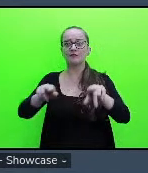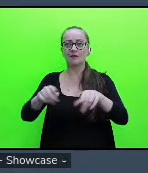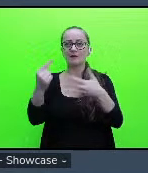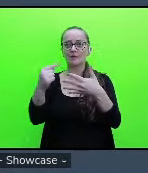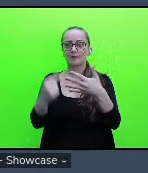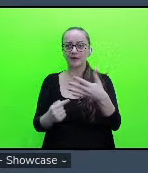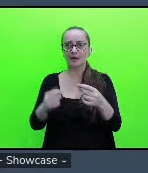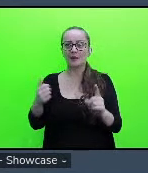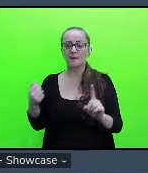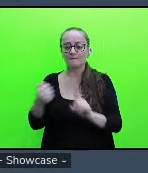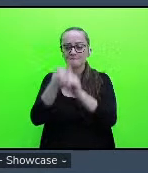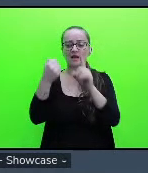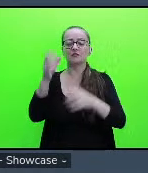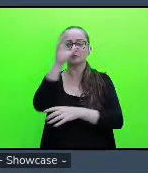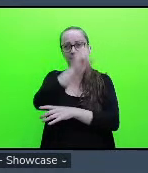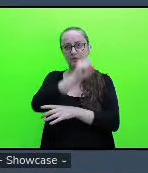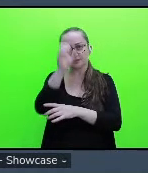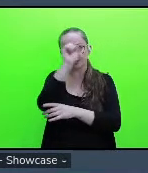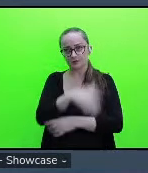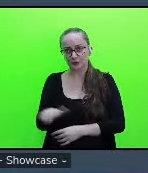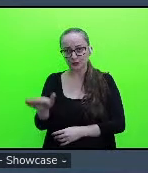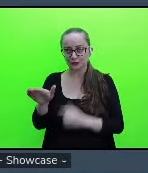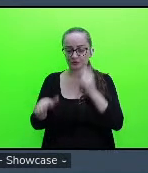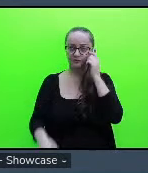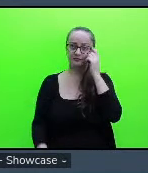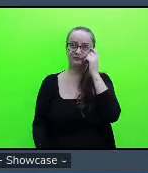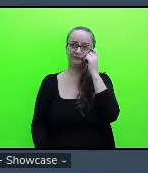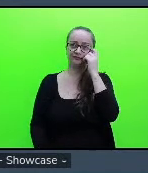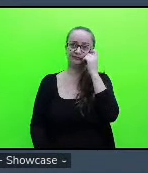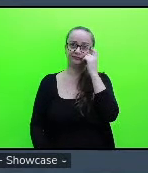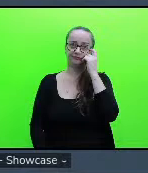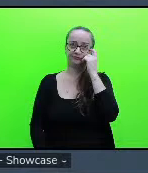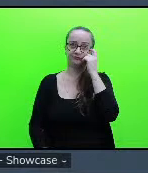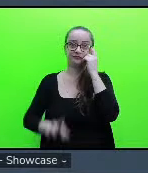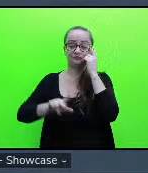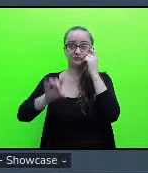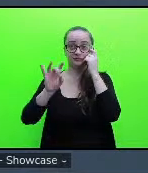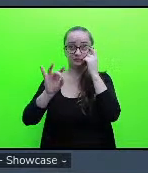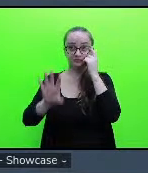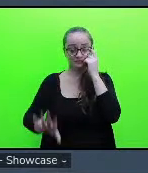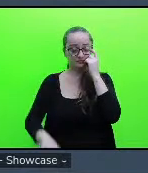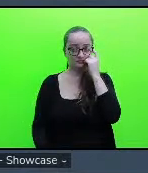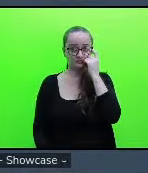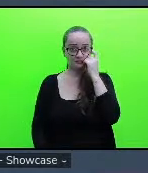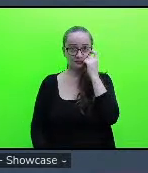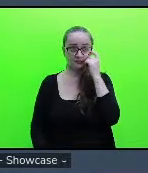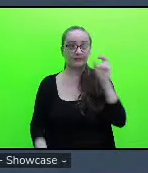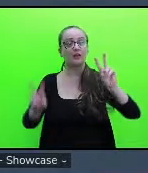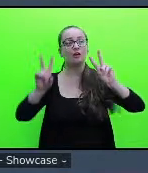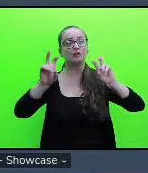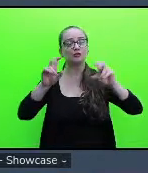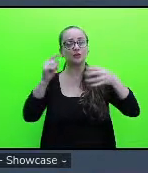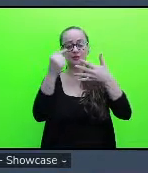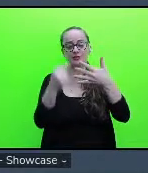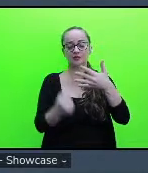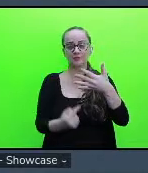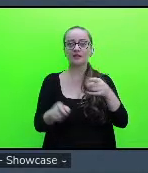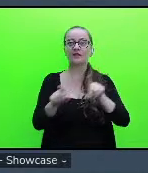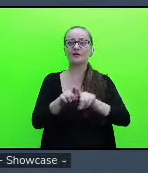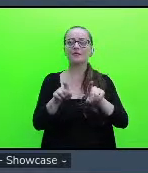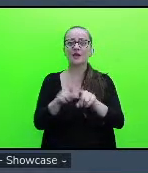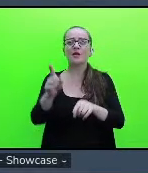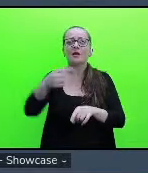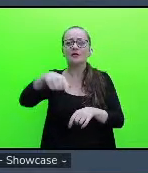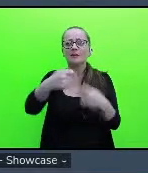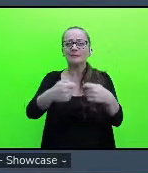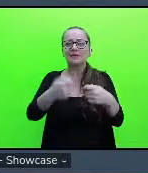aprendizagem dos alunos não é somente a respeito das disciplinas também vocês pretendem